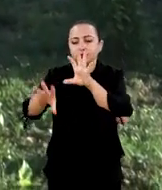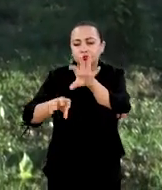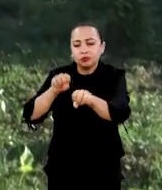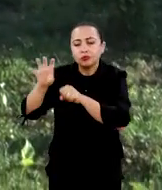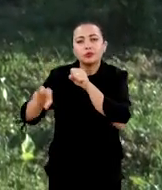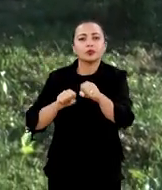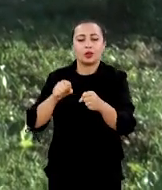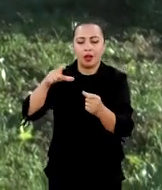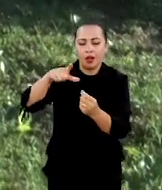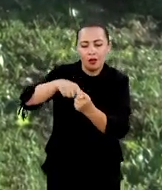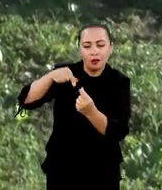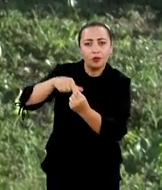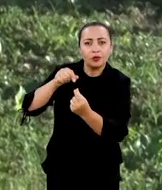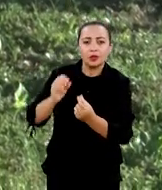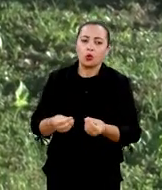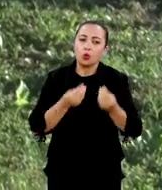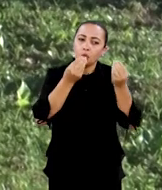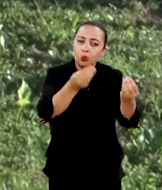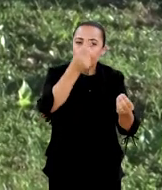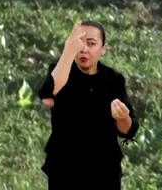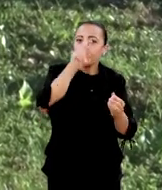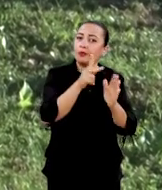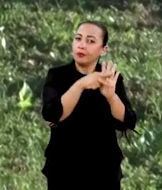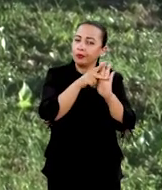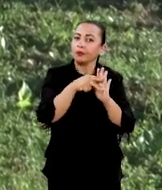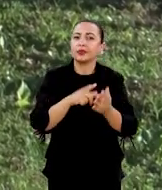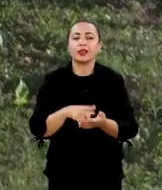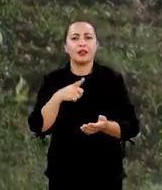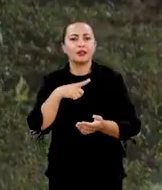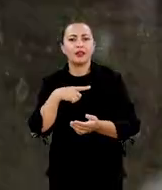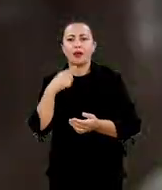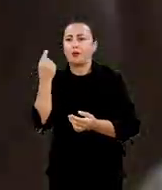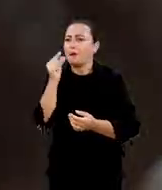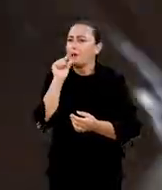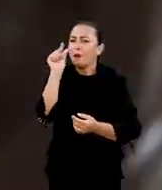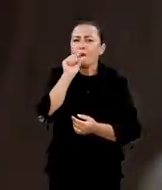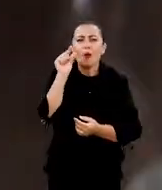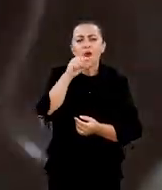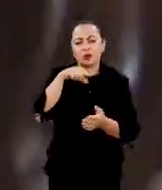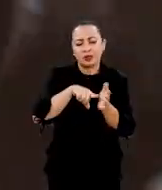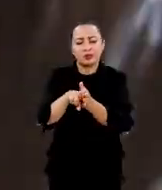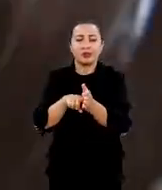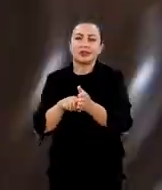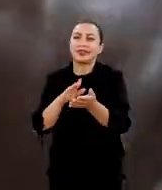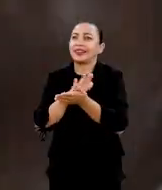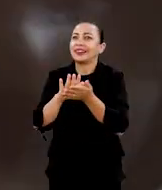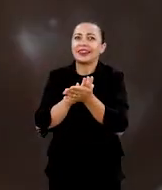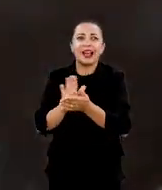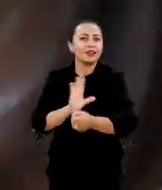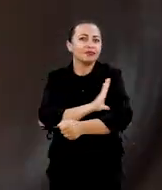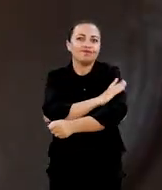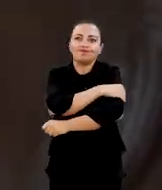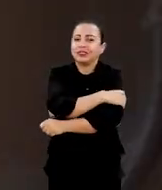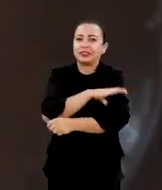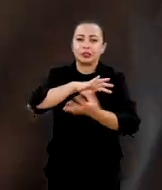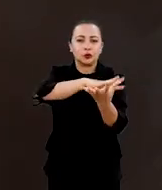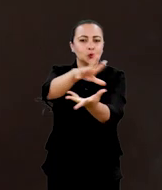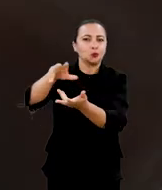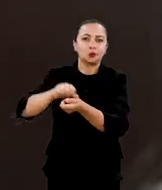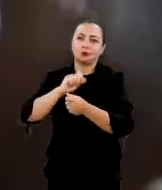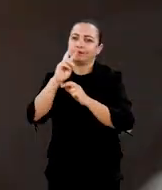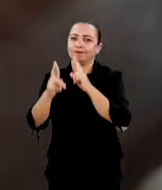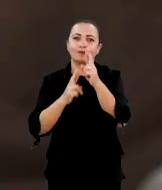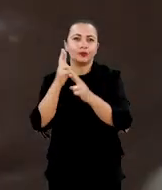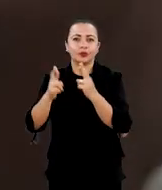fazendo a extração dessas amêndoas, doando para o projeto. Existem poucas pesquisas e nenhuma patente